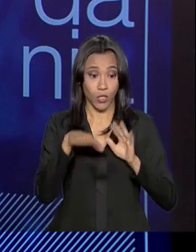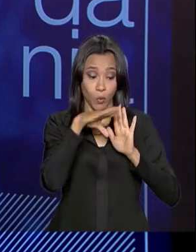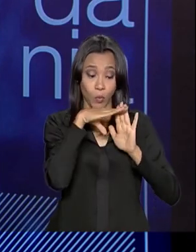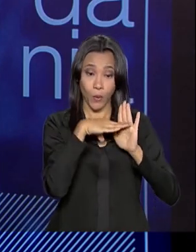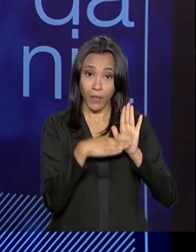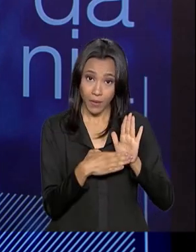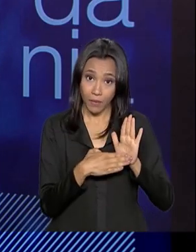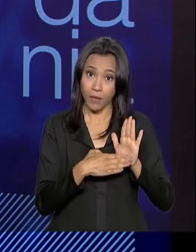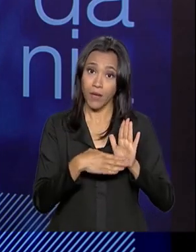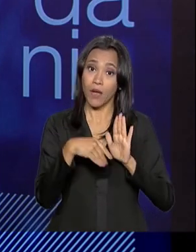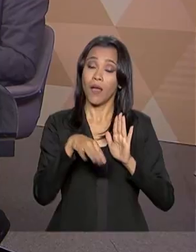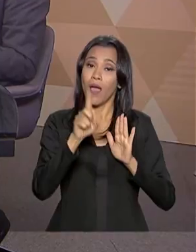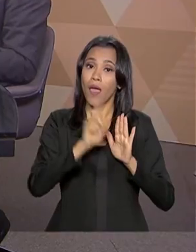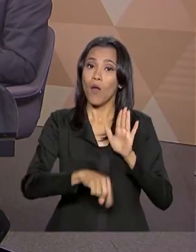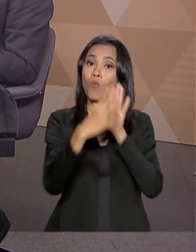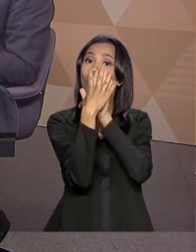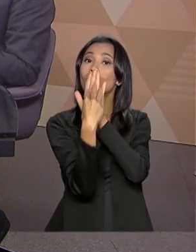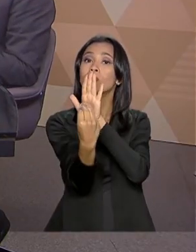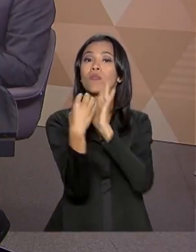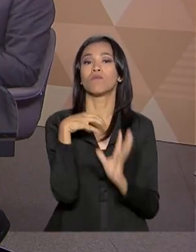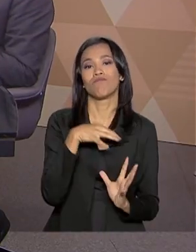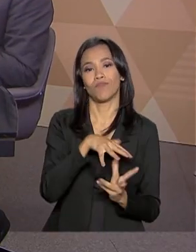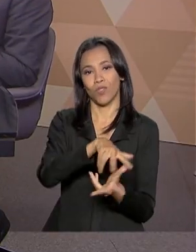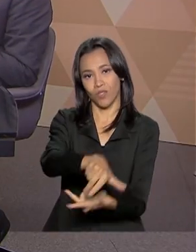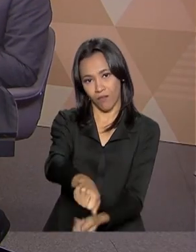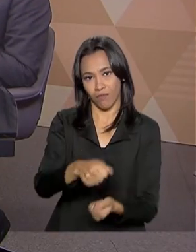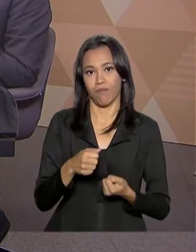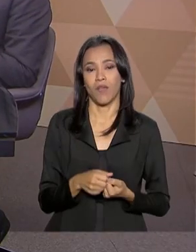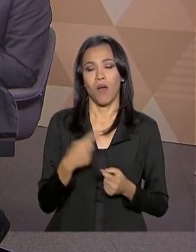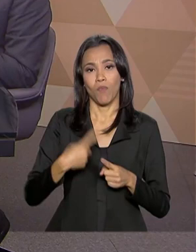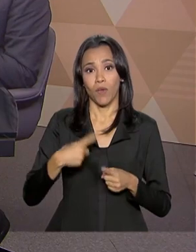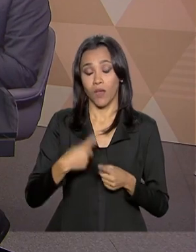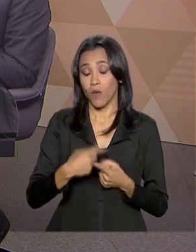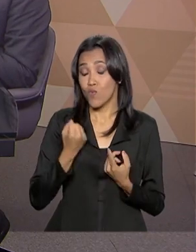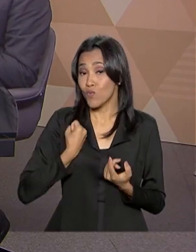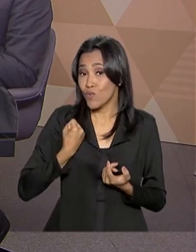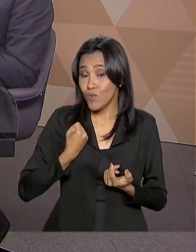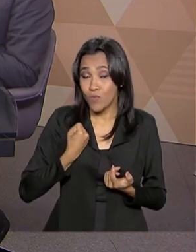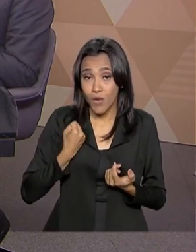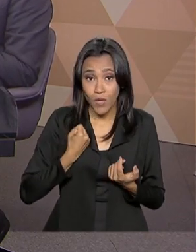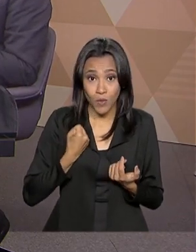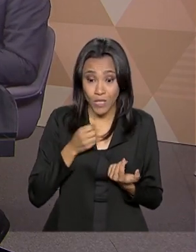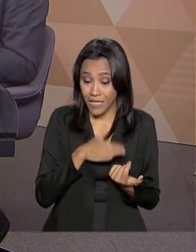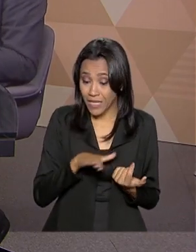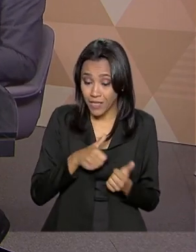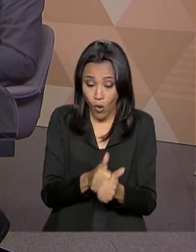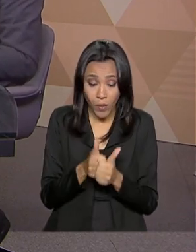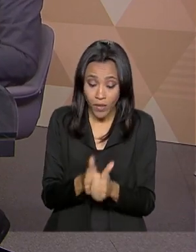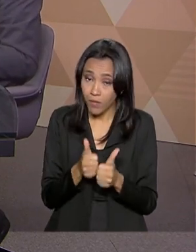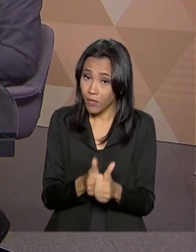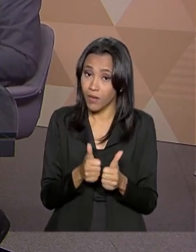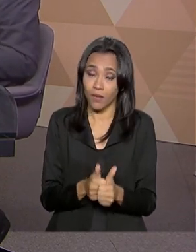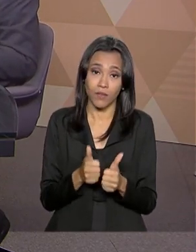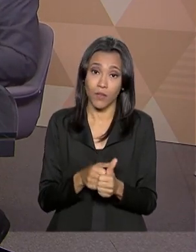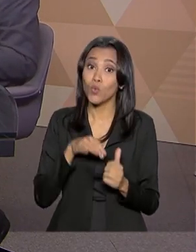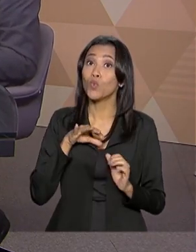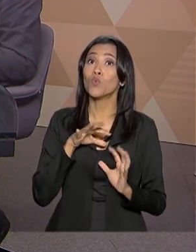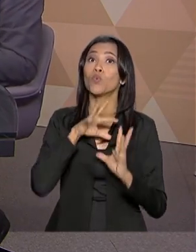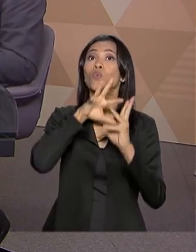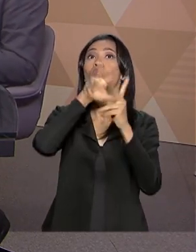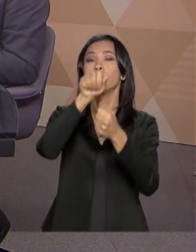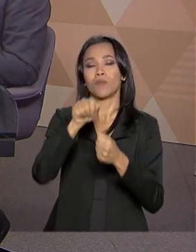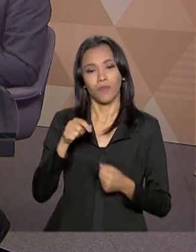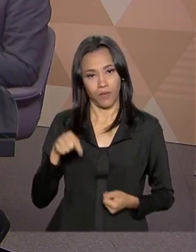um case mundial, porque é a maior escala de acompanhamento de crianças pequenas em casa que existe no mundo.